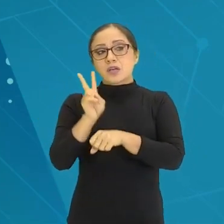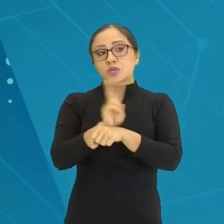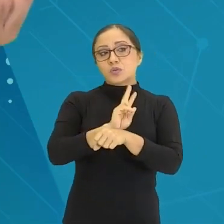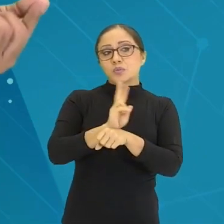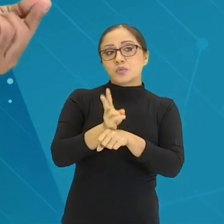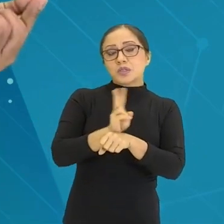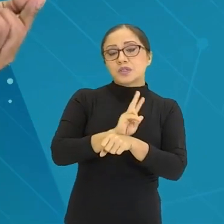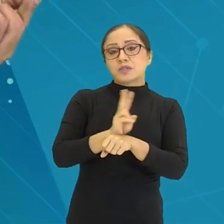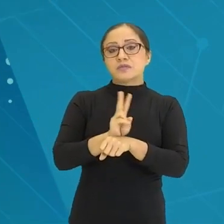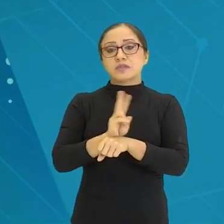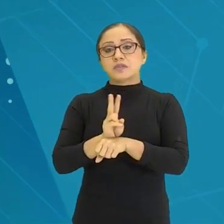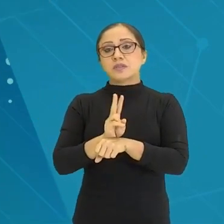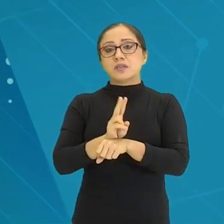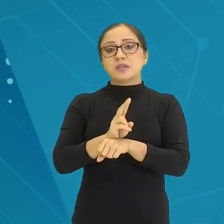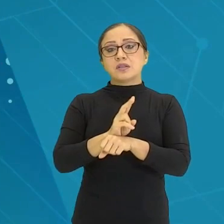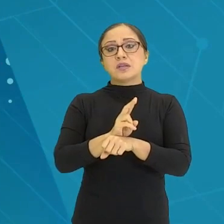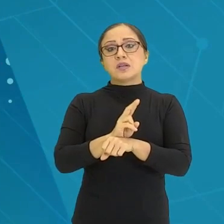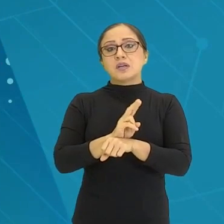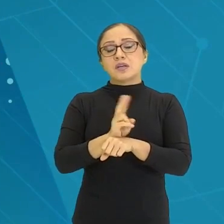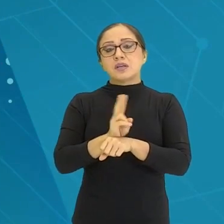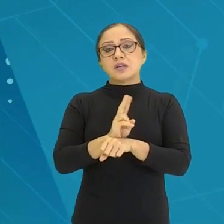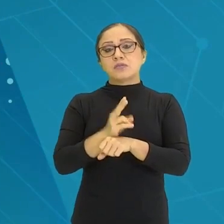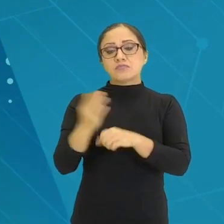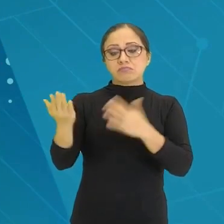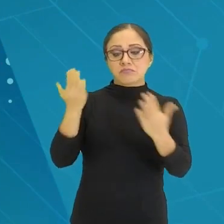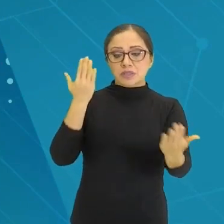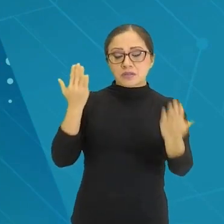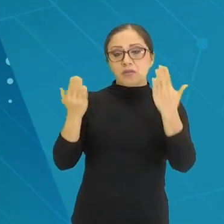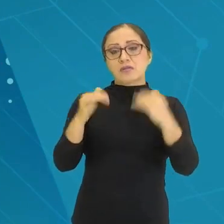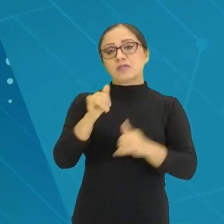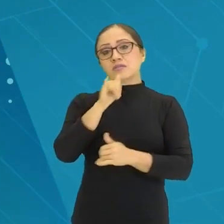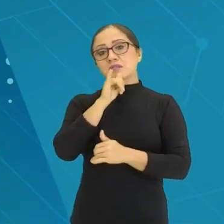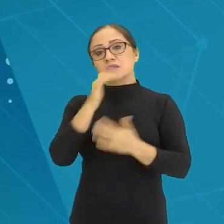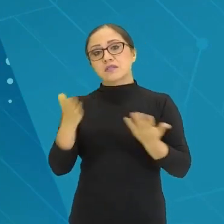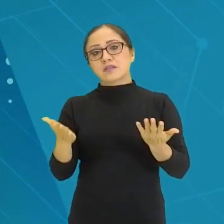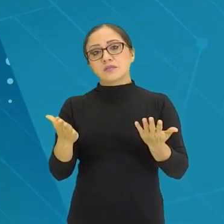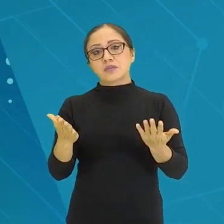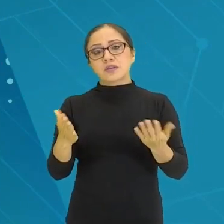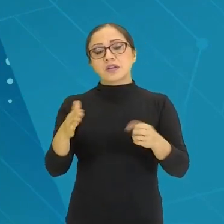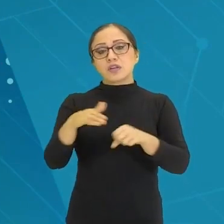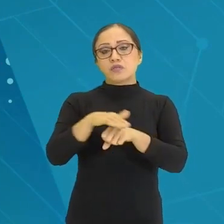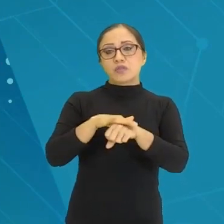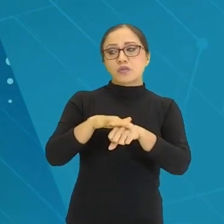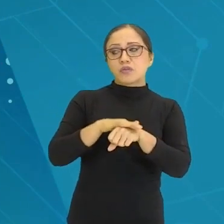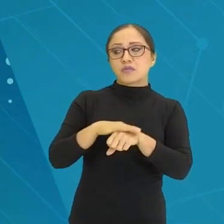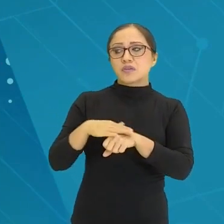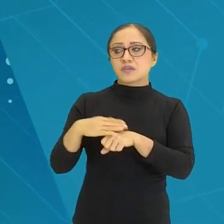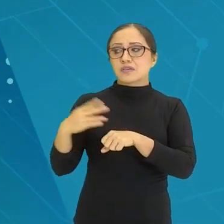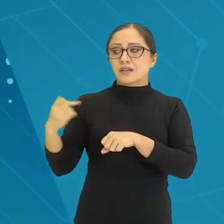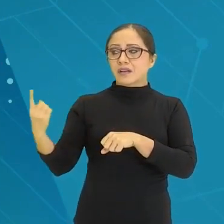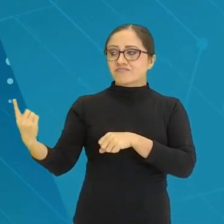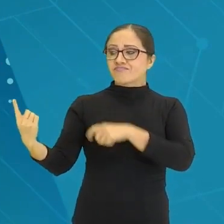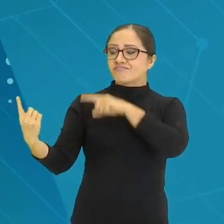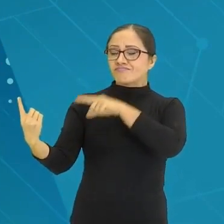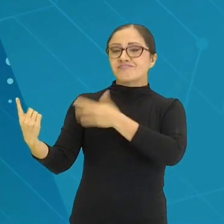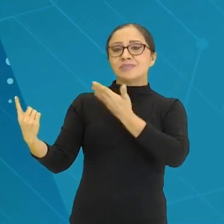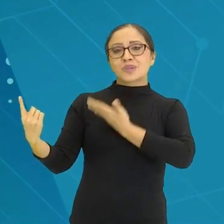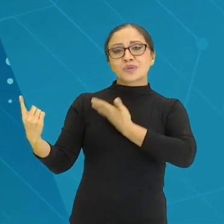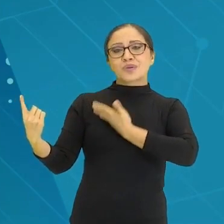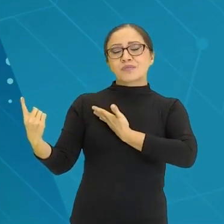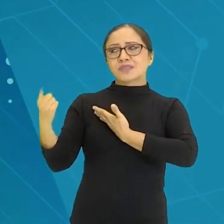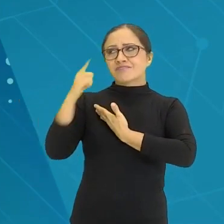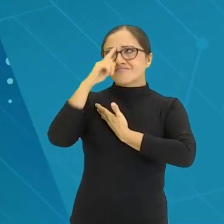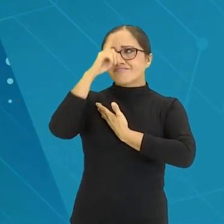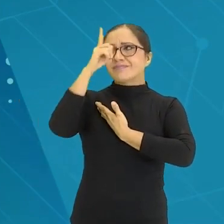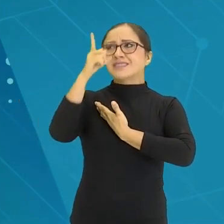supervisão igual a que acontece em psicologia, tá? Que eu vou conversar com um colega para ter uma ideia de uma situação ou de